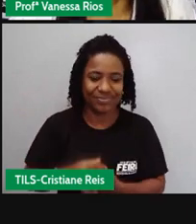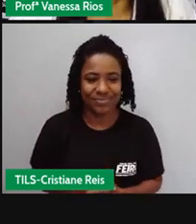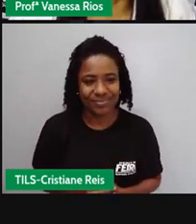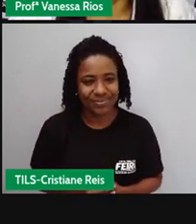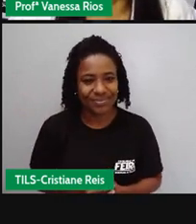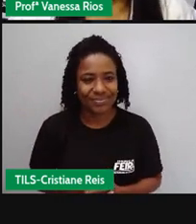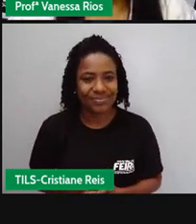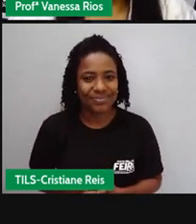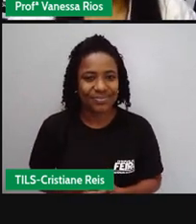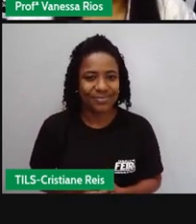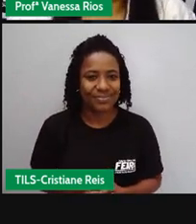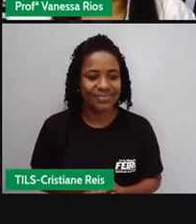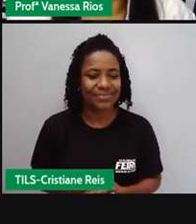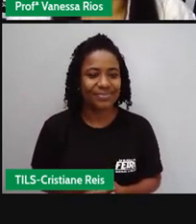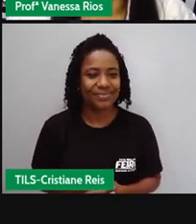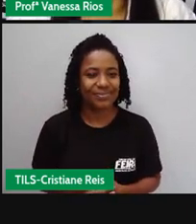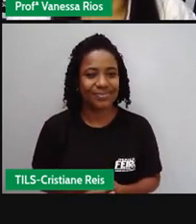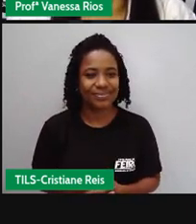Luiz